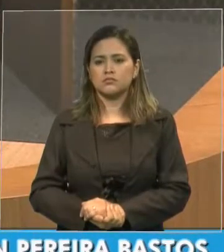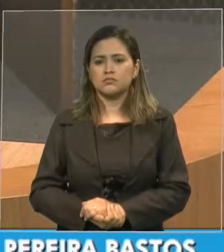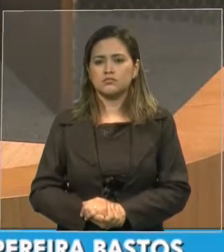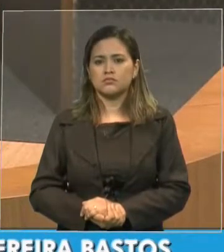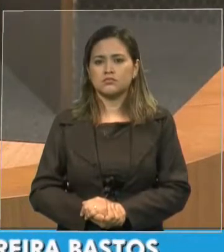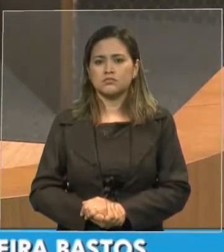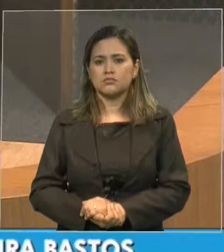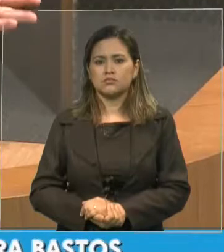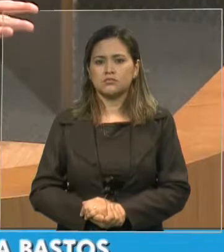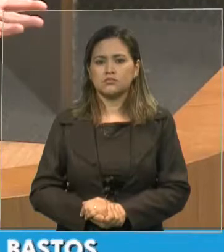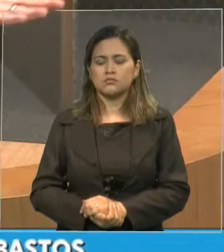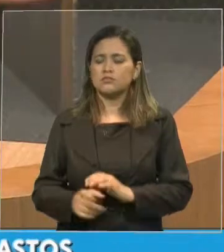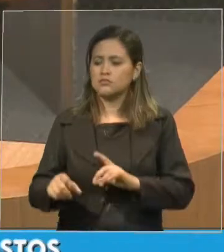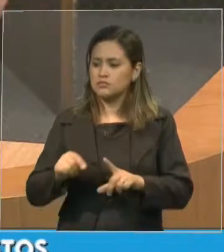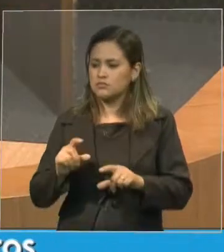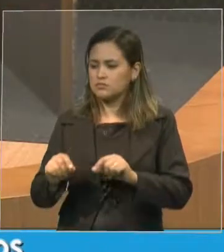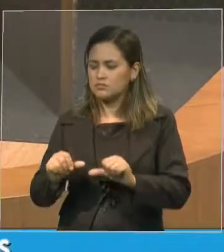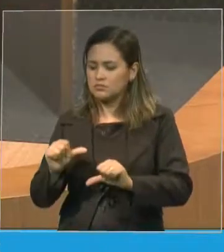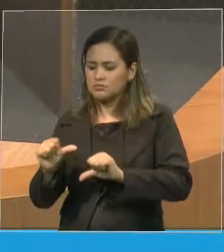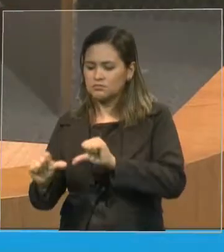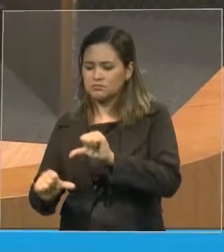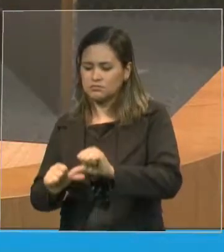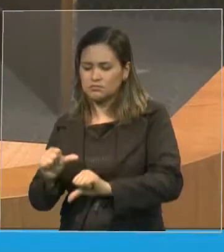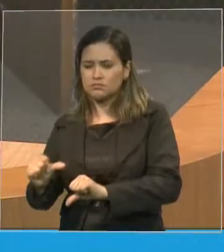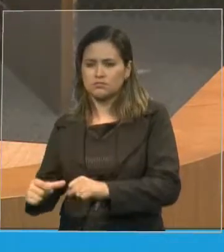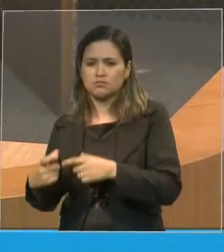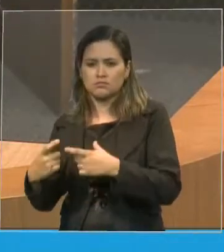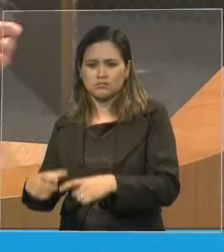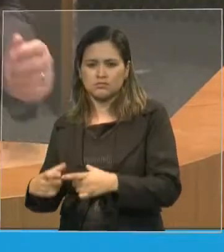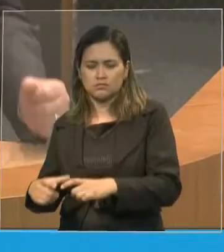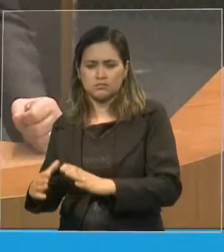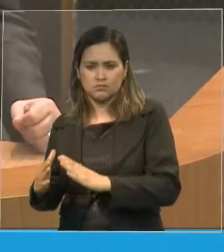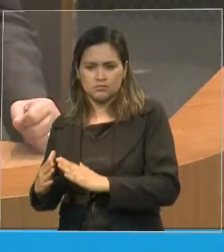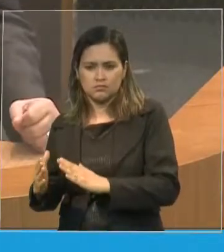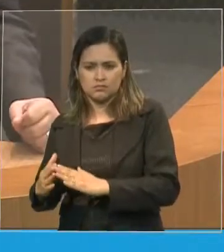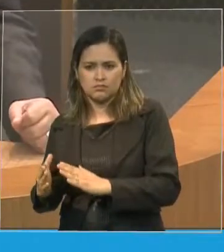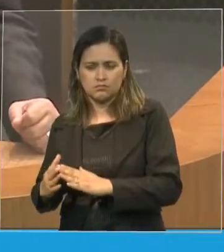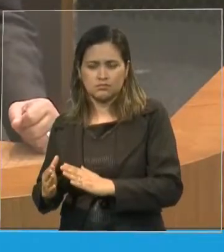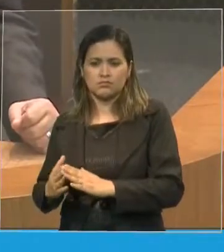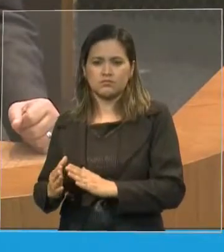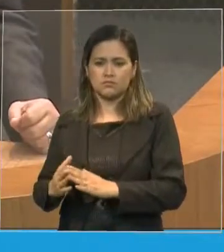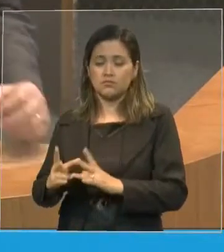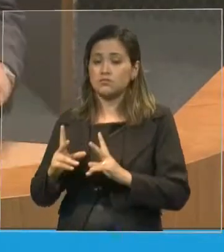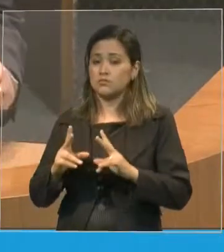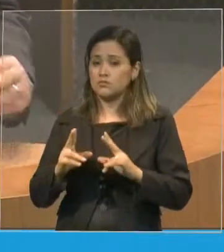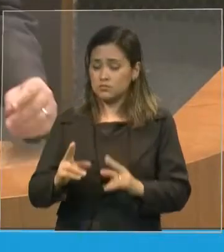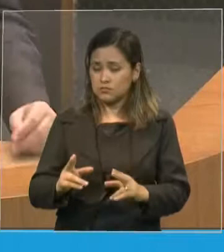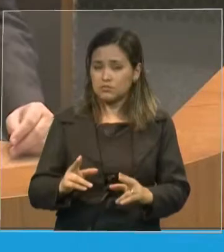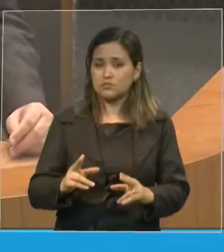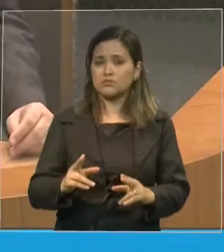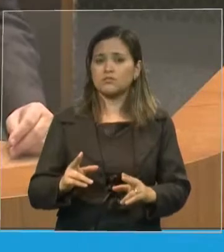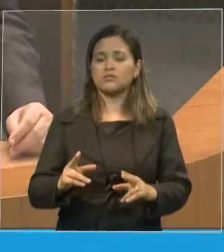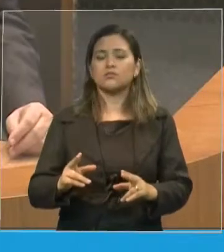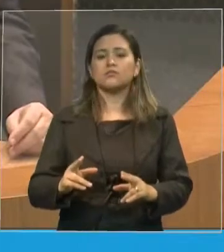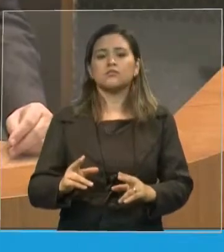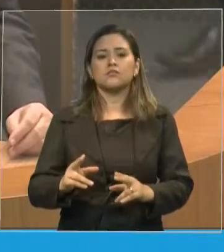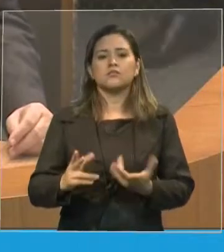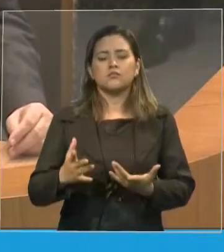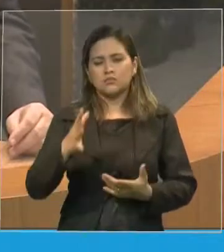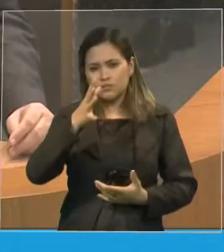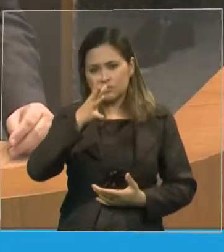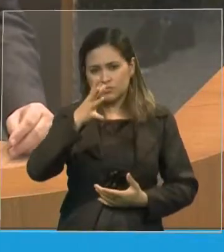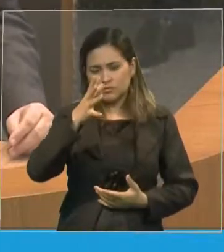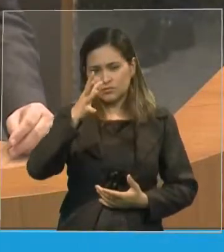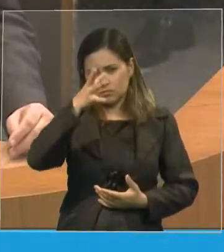aquilo que nós ouvimos aqui, relatado pelo breve resumo de história